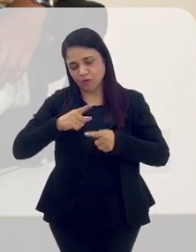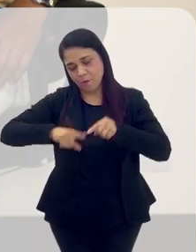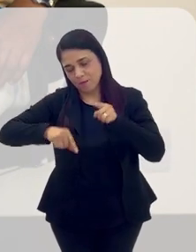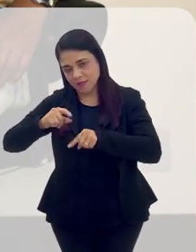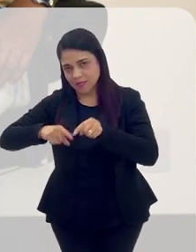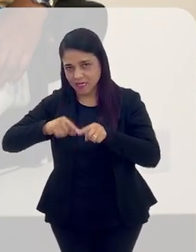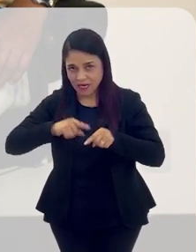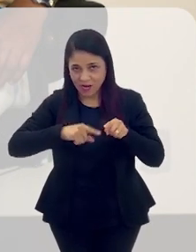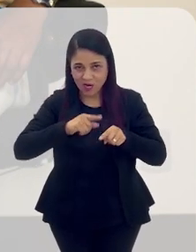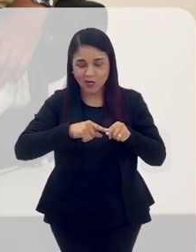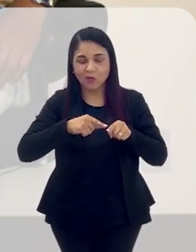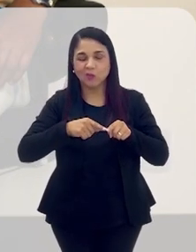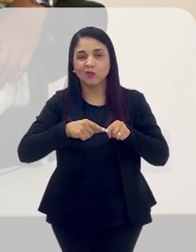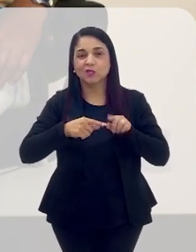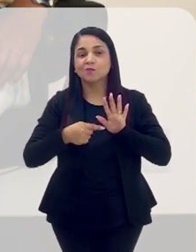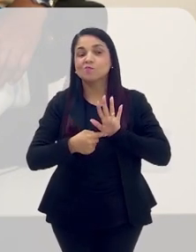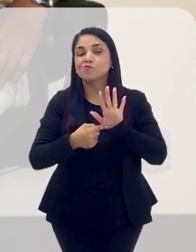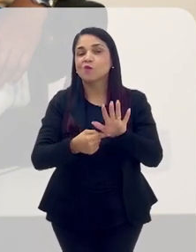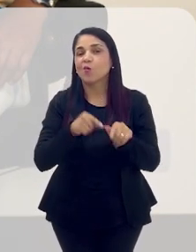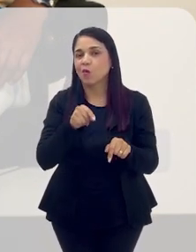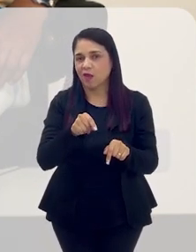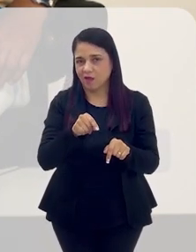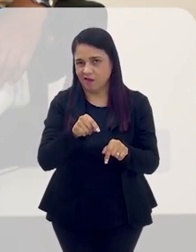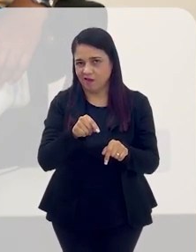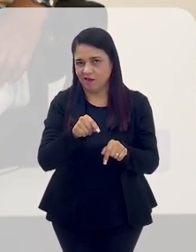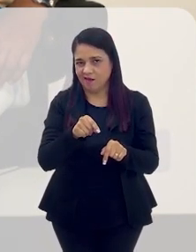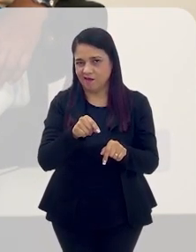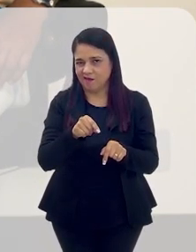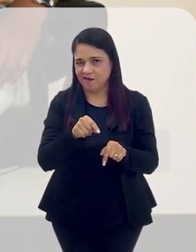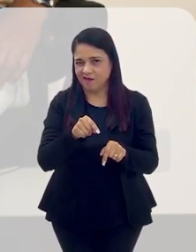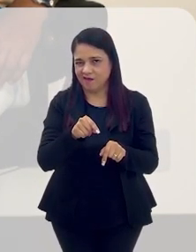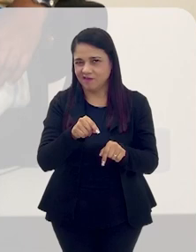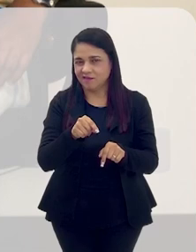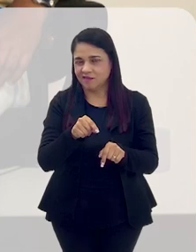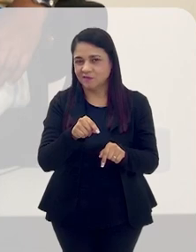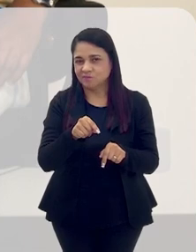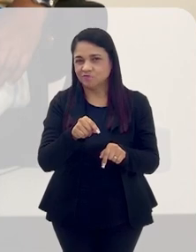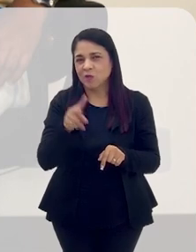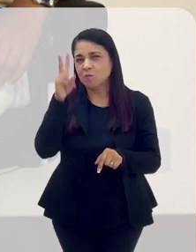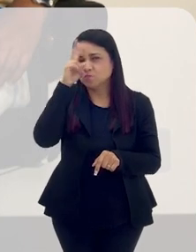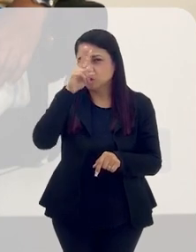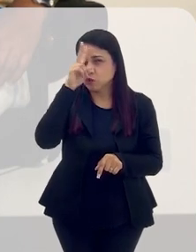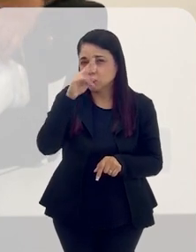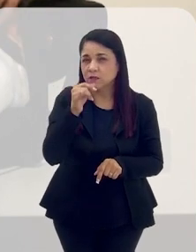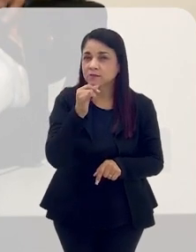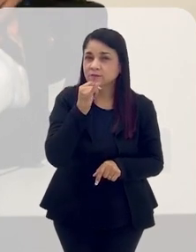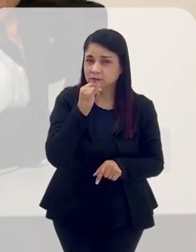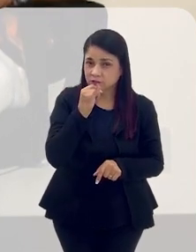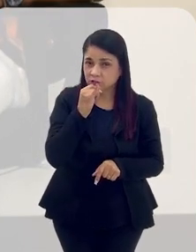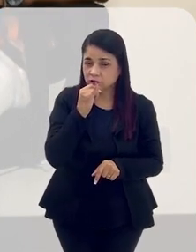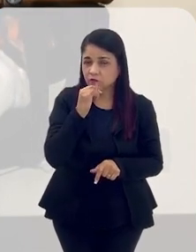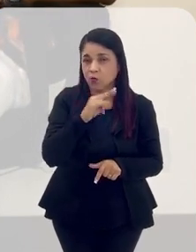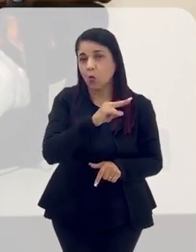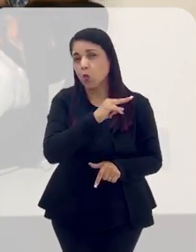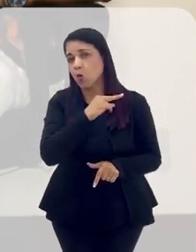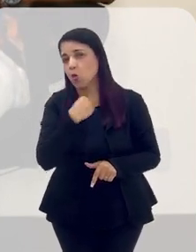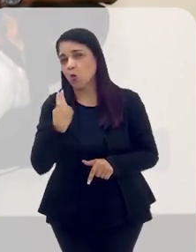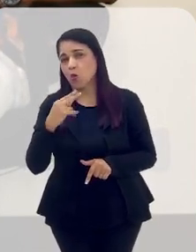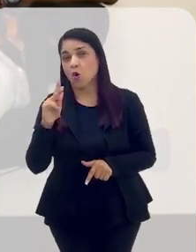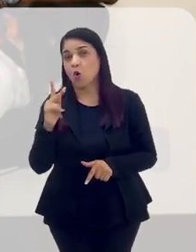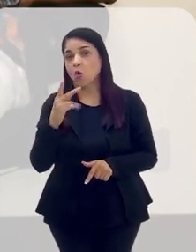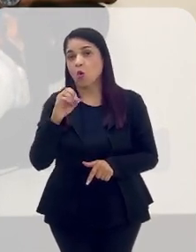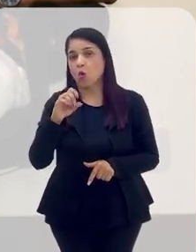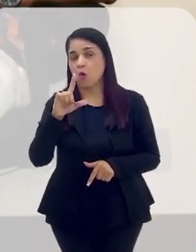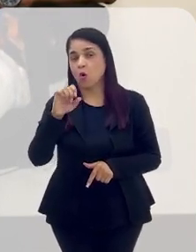tinham outras coisas que te remetiam a essa situação tão triste que foi o